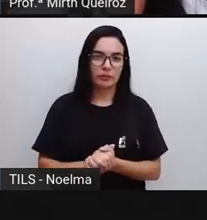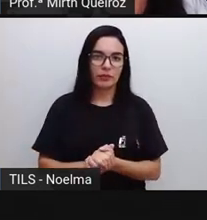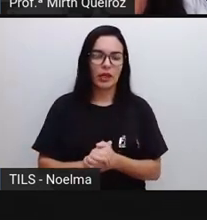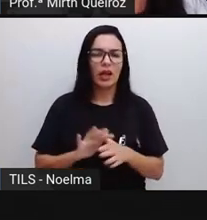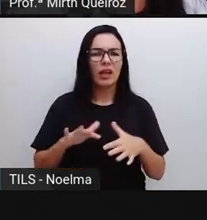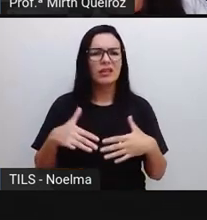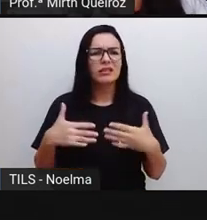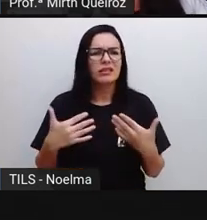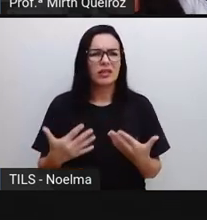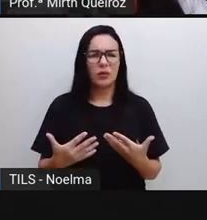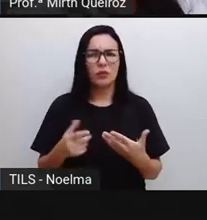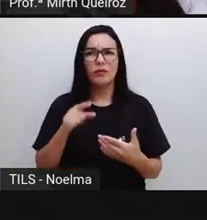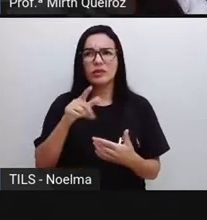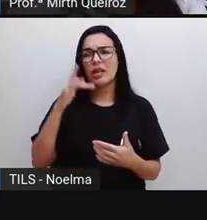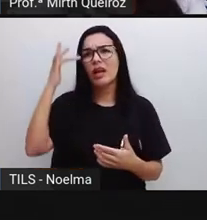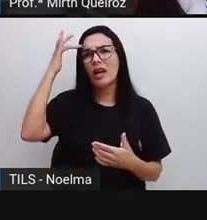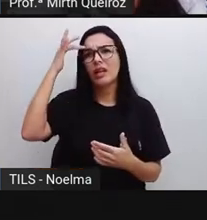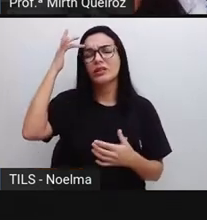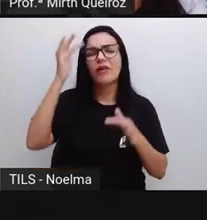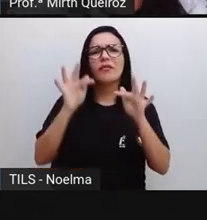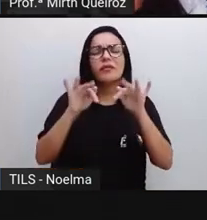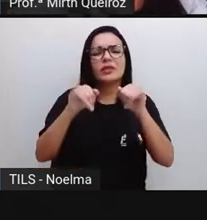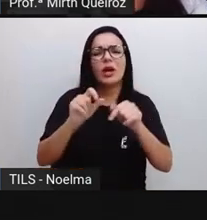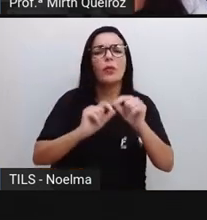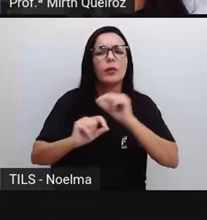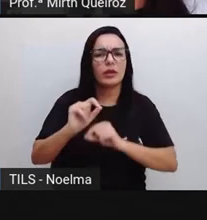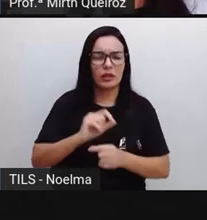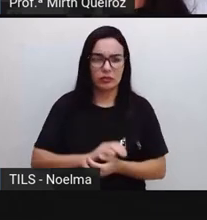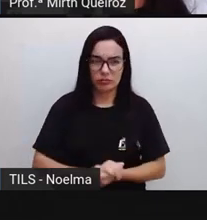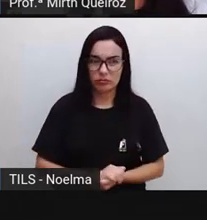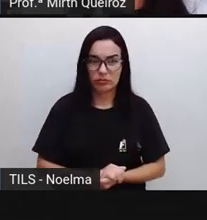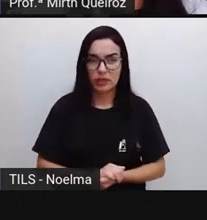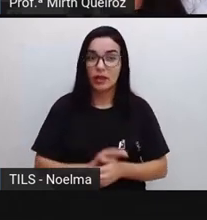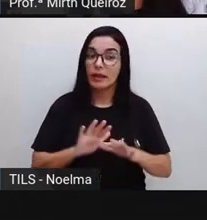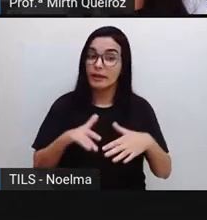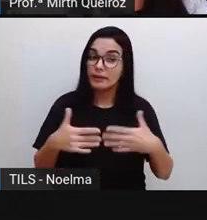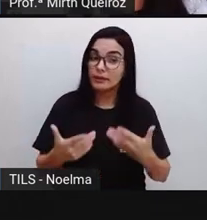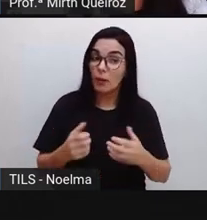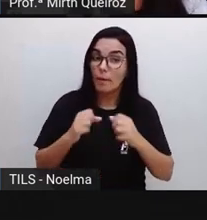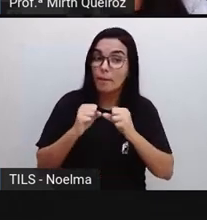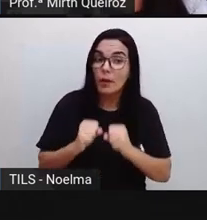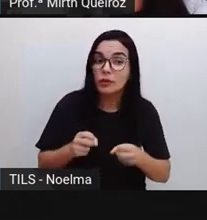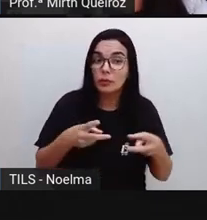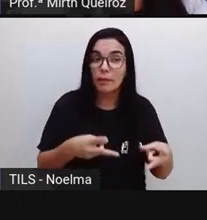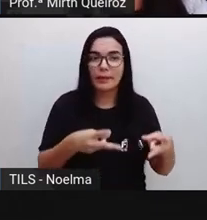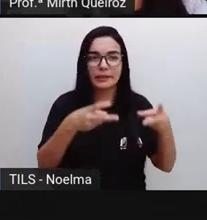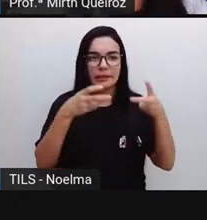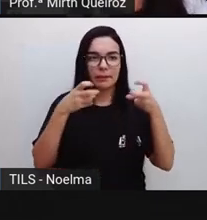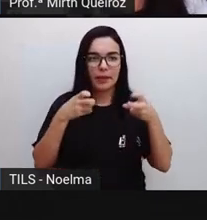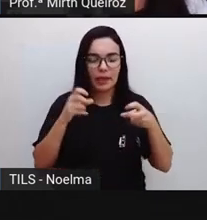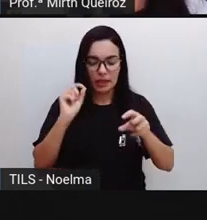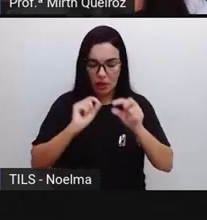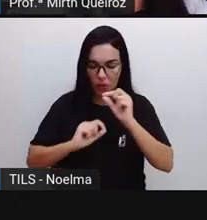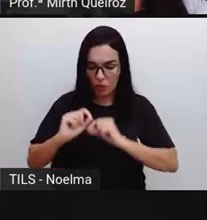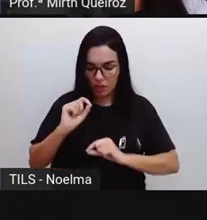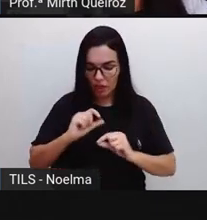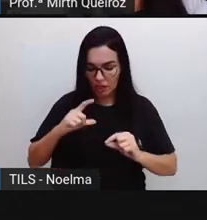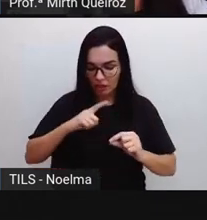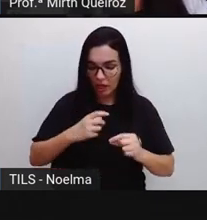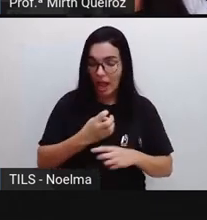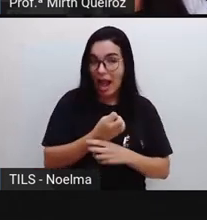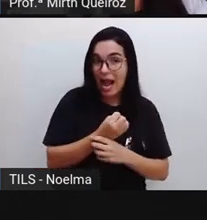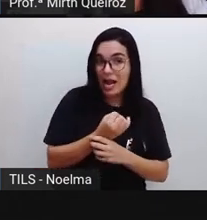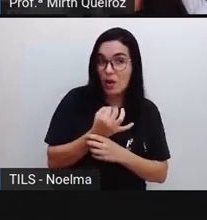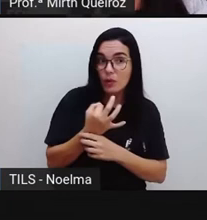A que conclusão é possível chegar? É possível a gente perceber, então, que a quantidade